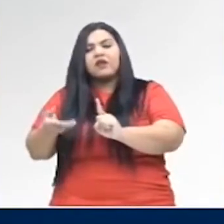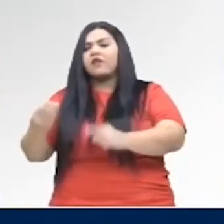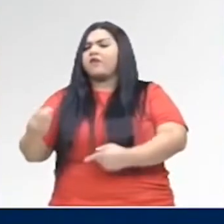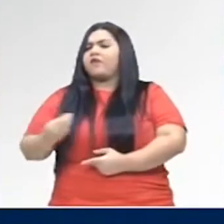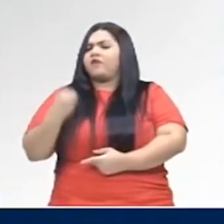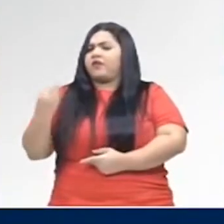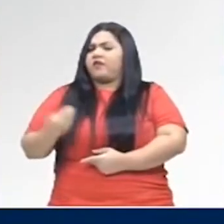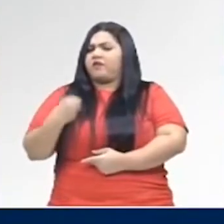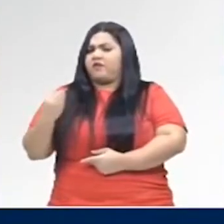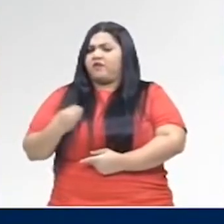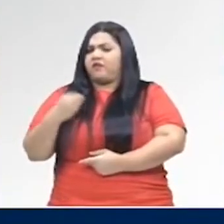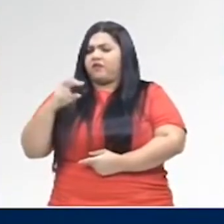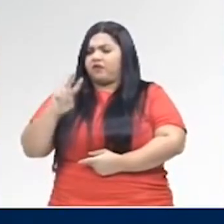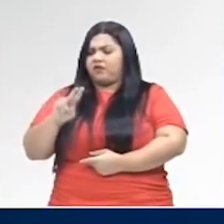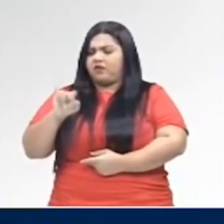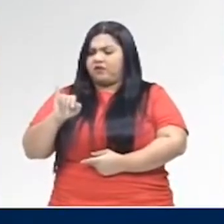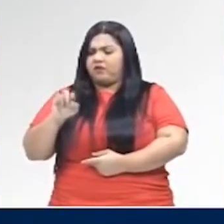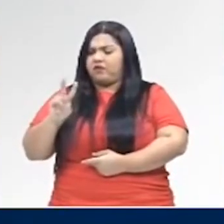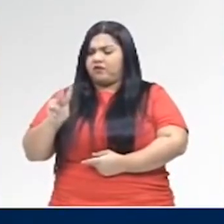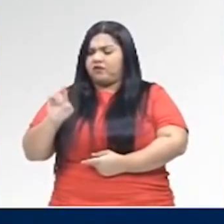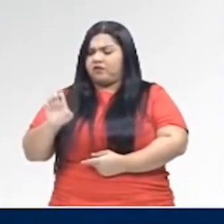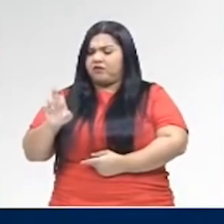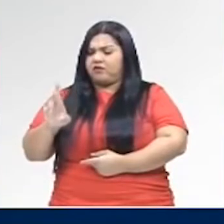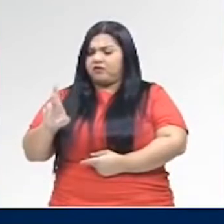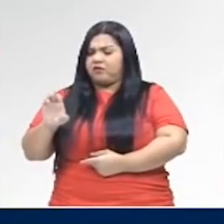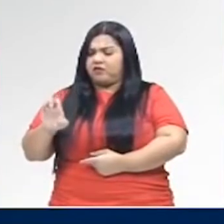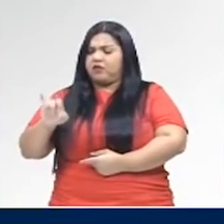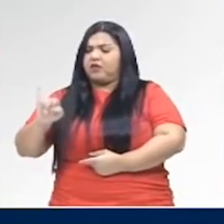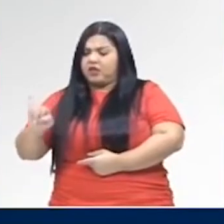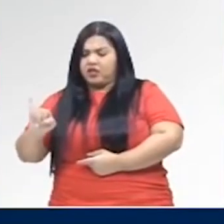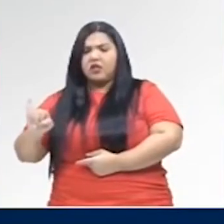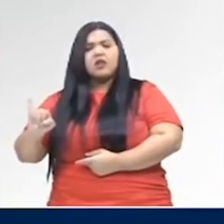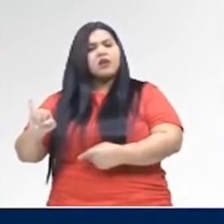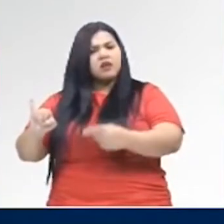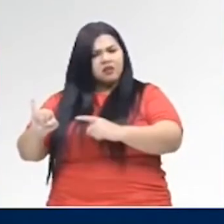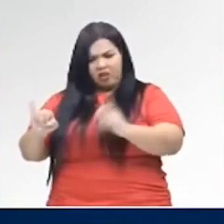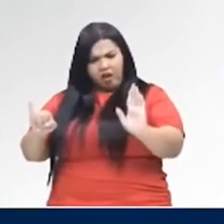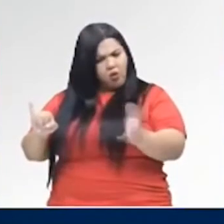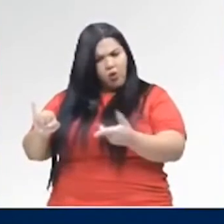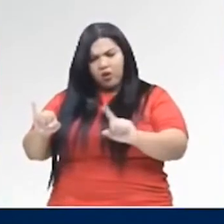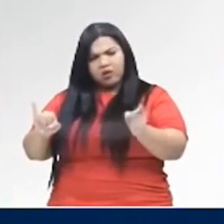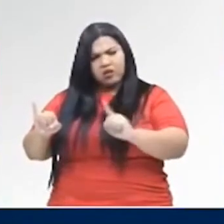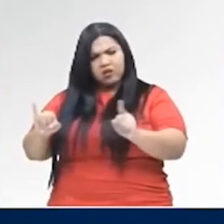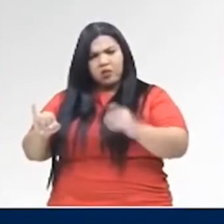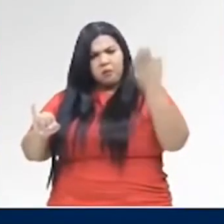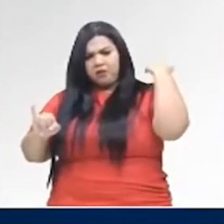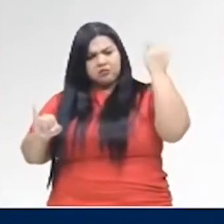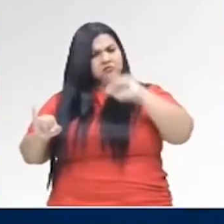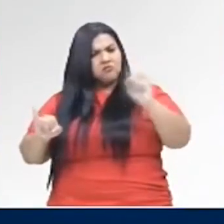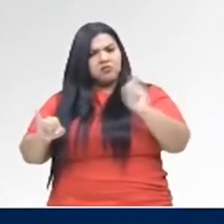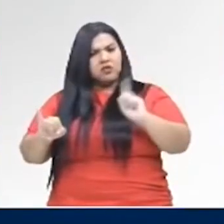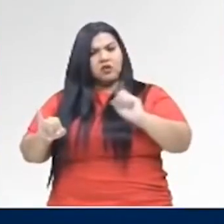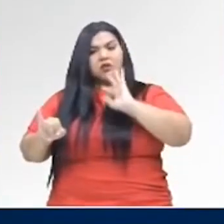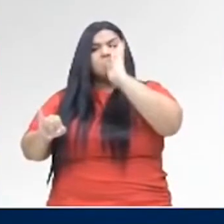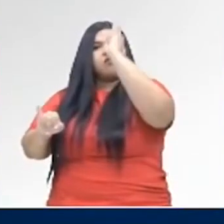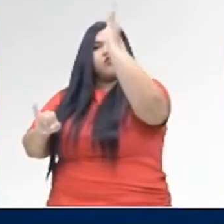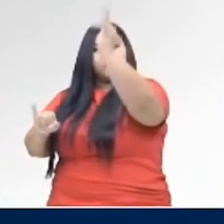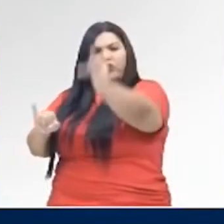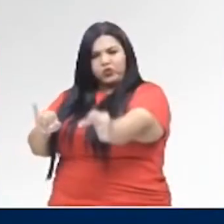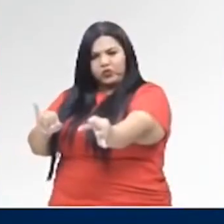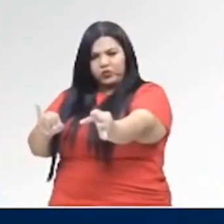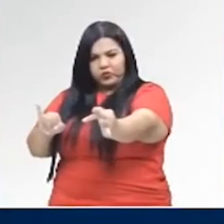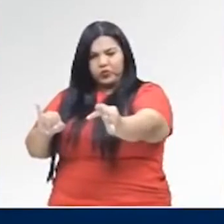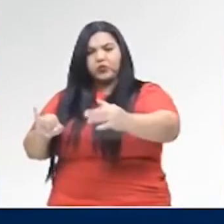Qual é o tempo em que o verbo viver está? Viverei não é agora e nem viveu no passado. É viverei